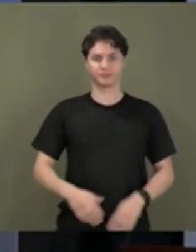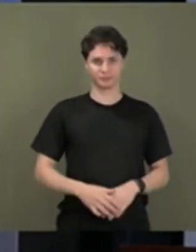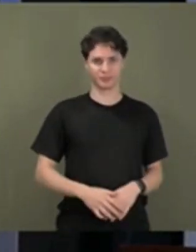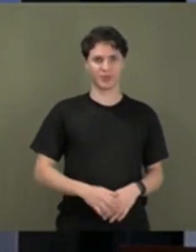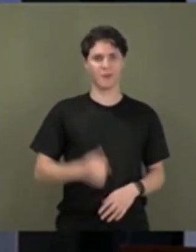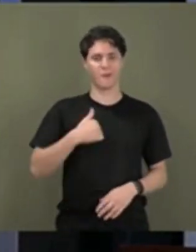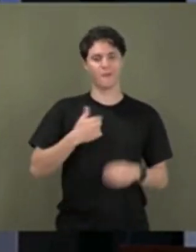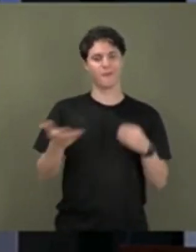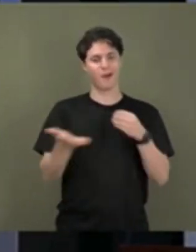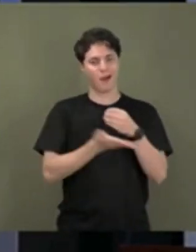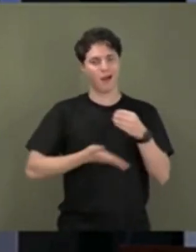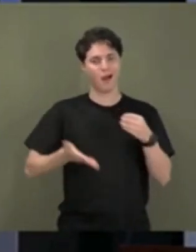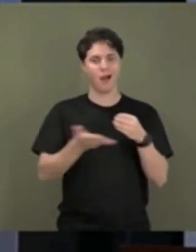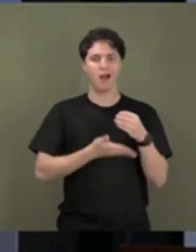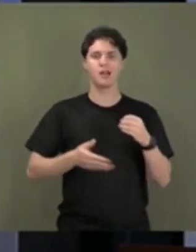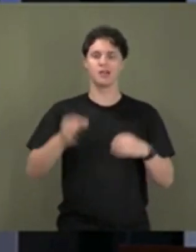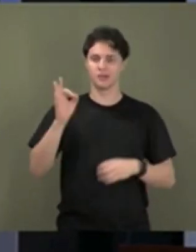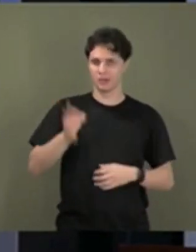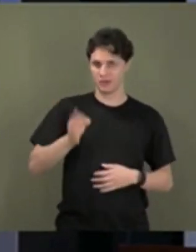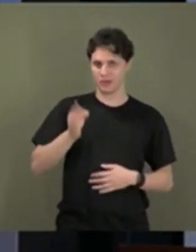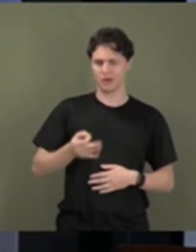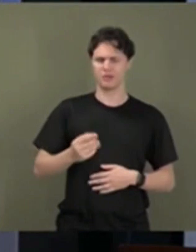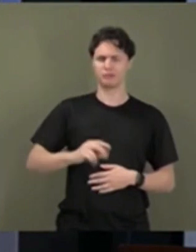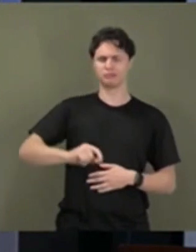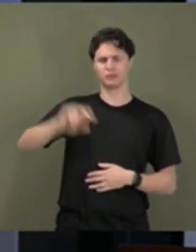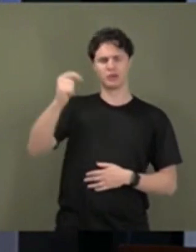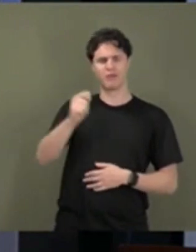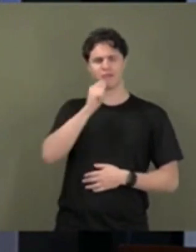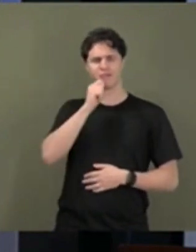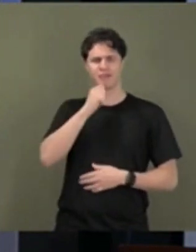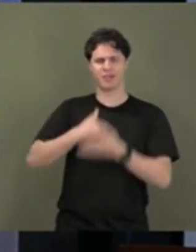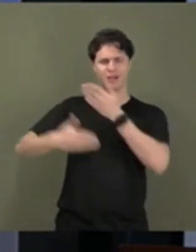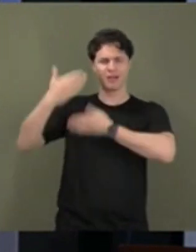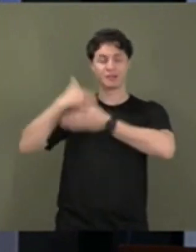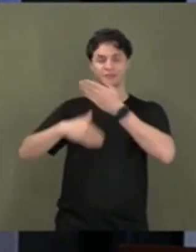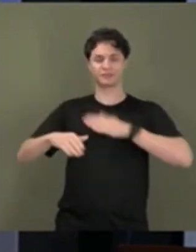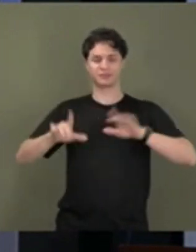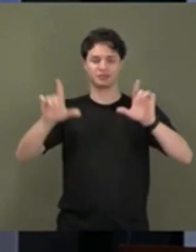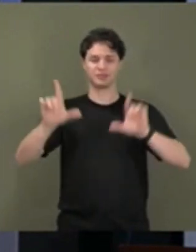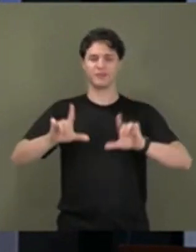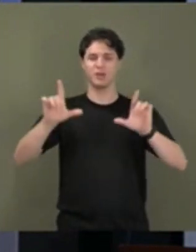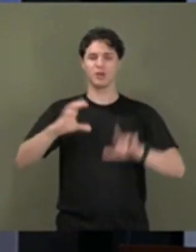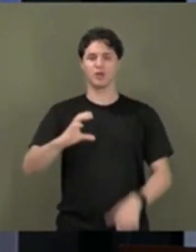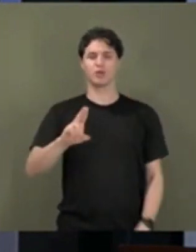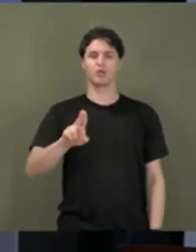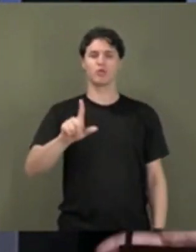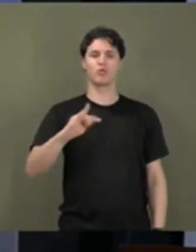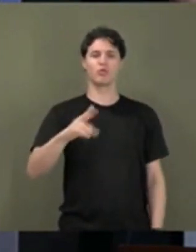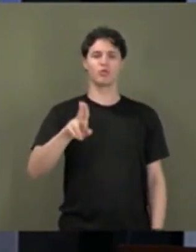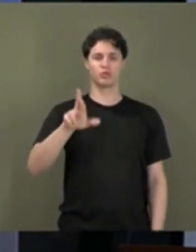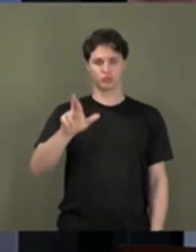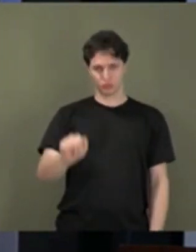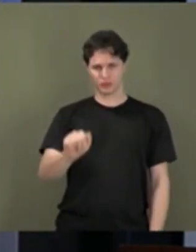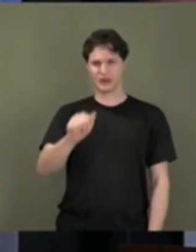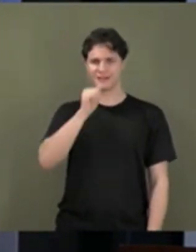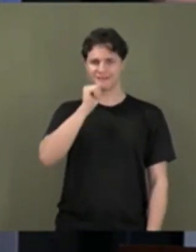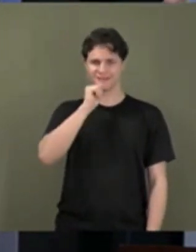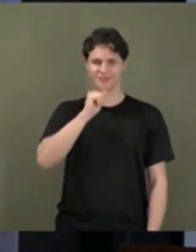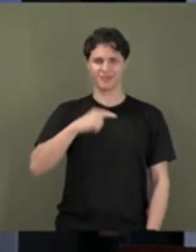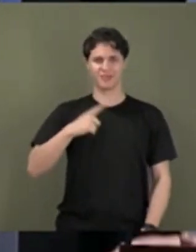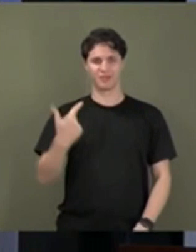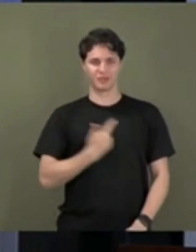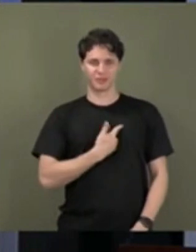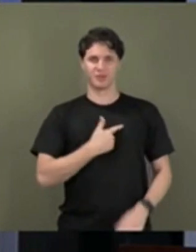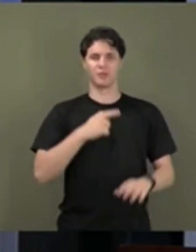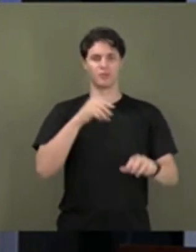fundador ainda como TV Cultura, como Fundação TV Cultura, quando nós deixamos de ser a